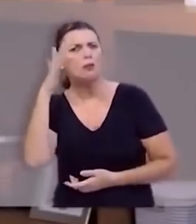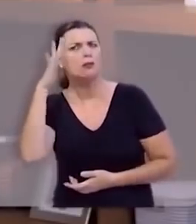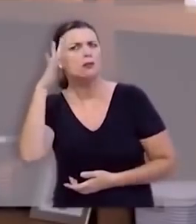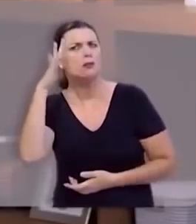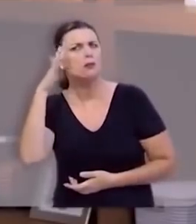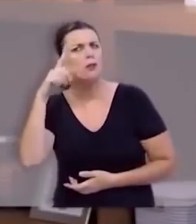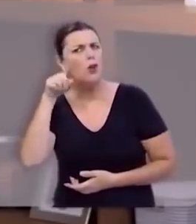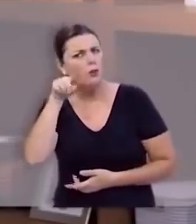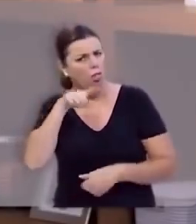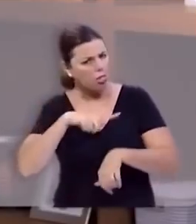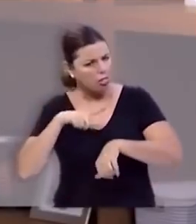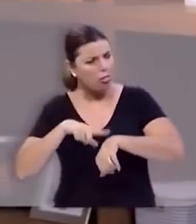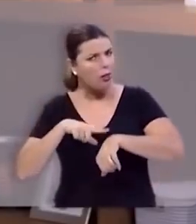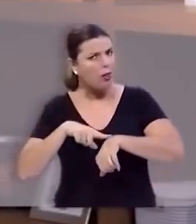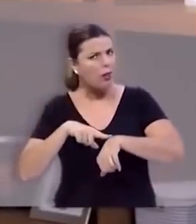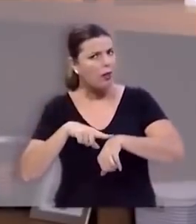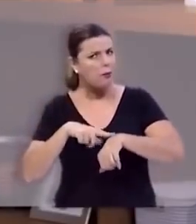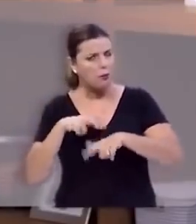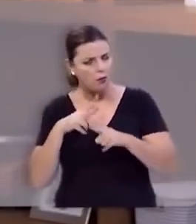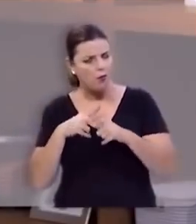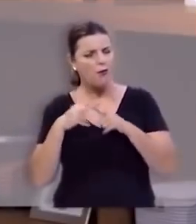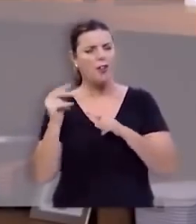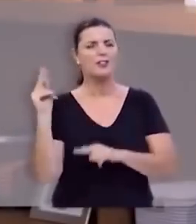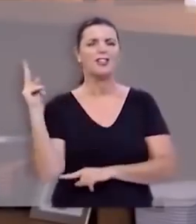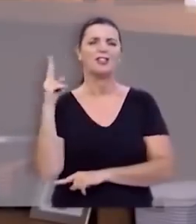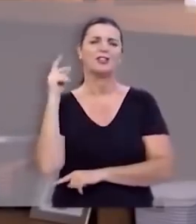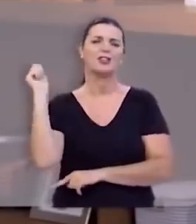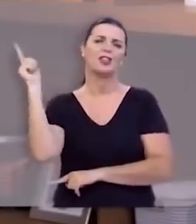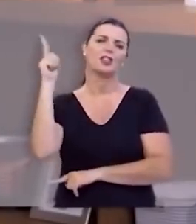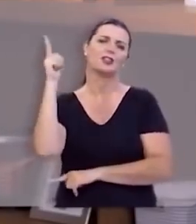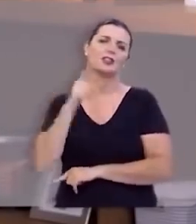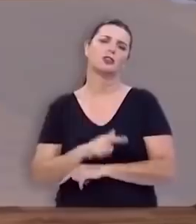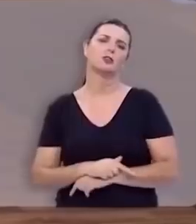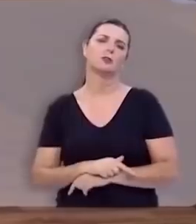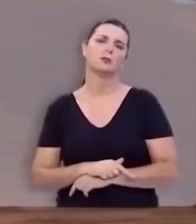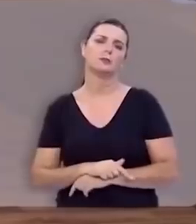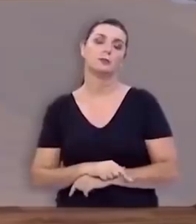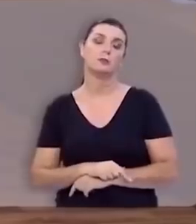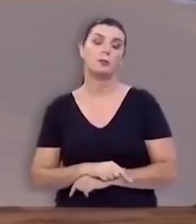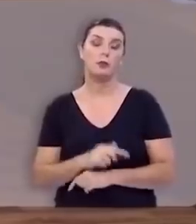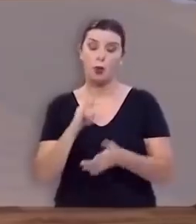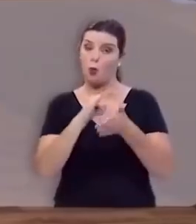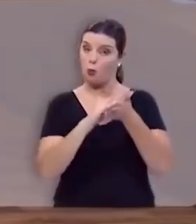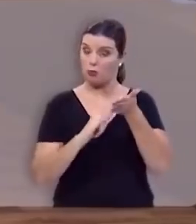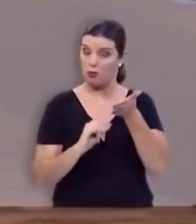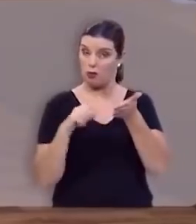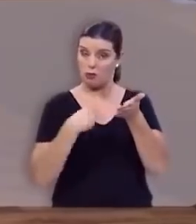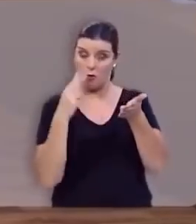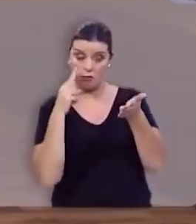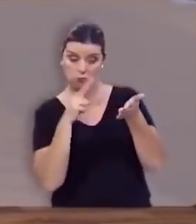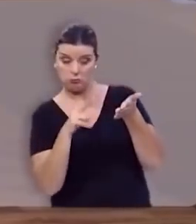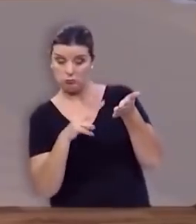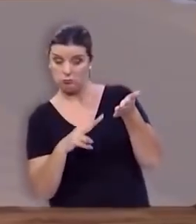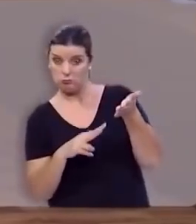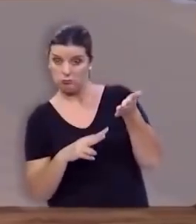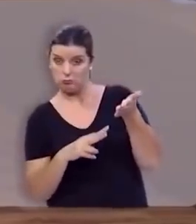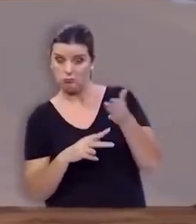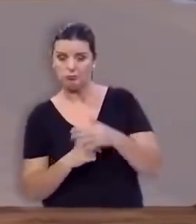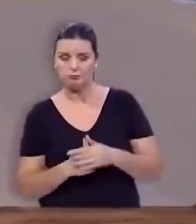que é tempo de vencer os seus gigantes. O texto que nós estamos